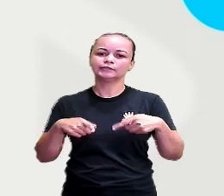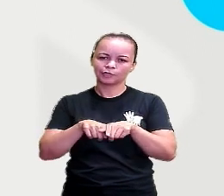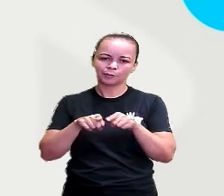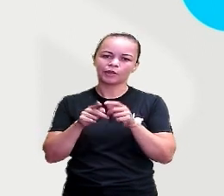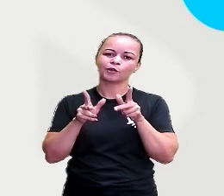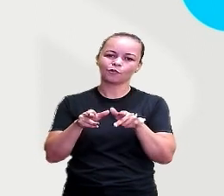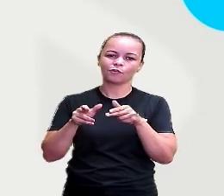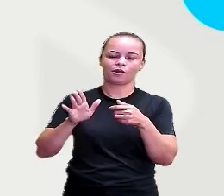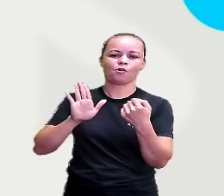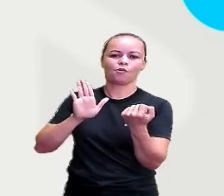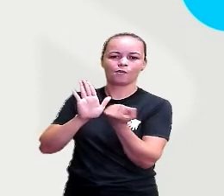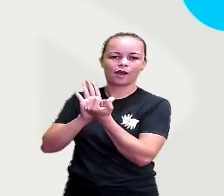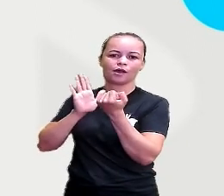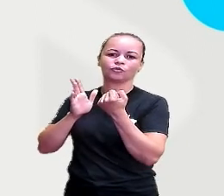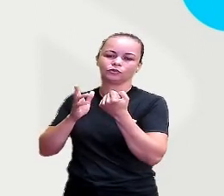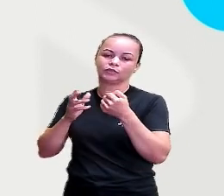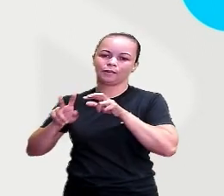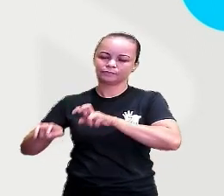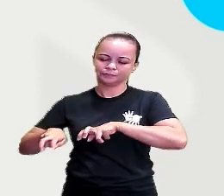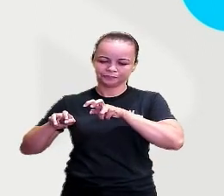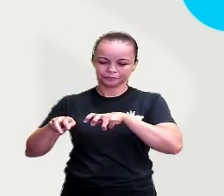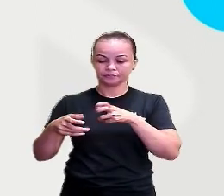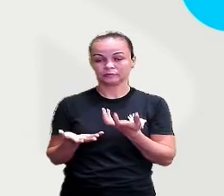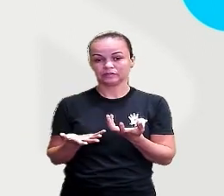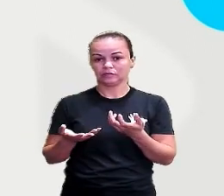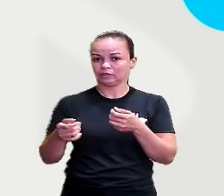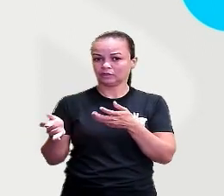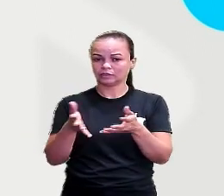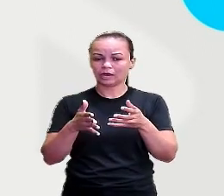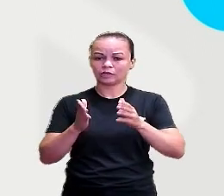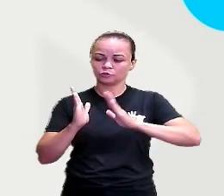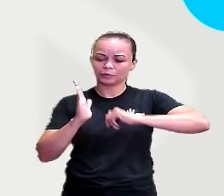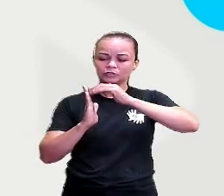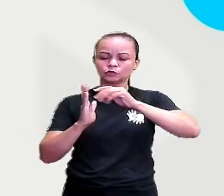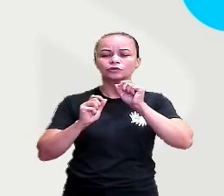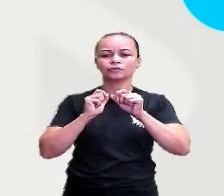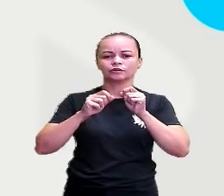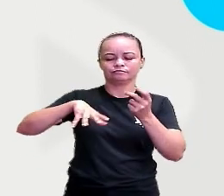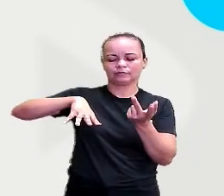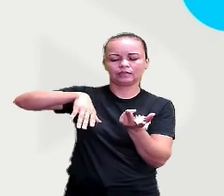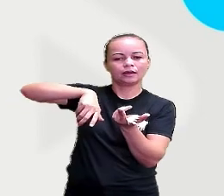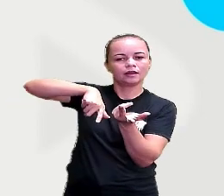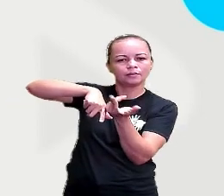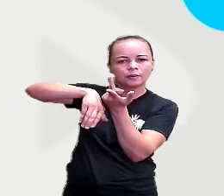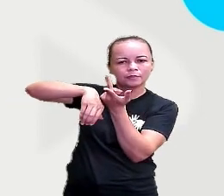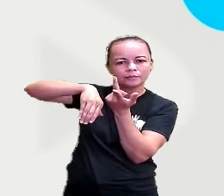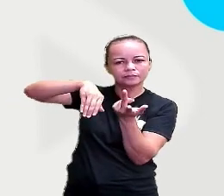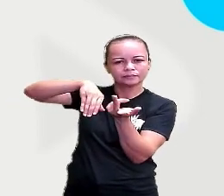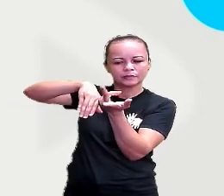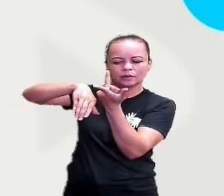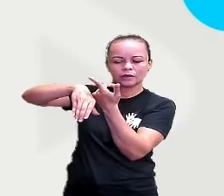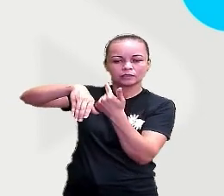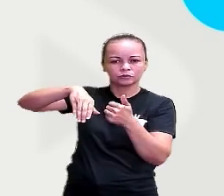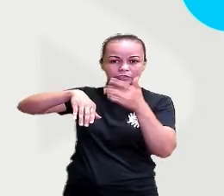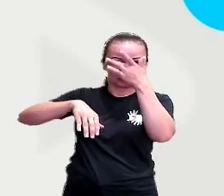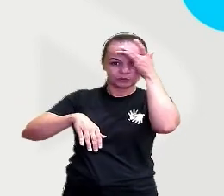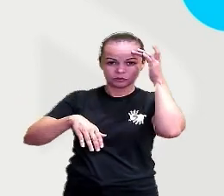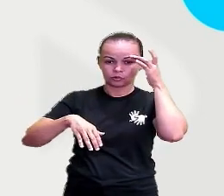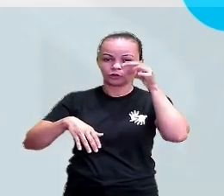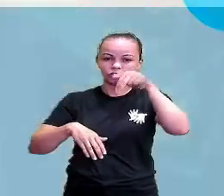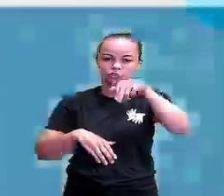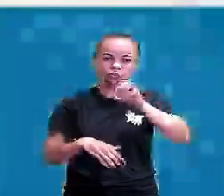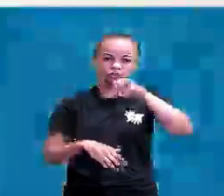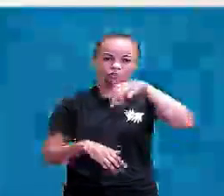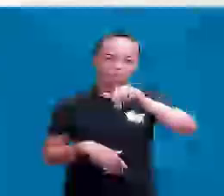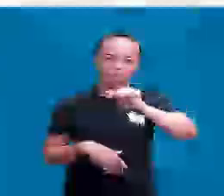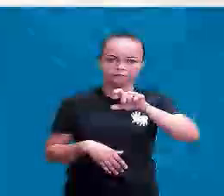pintura, que ficou registrada em cavernas, onde os homens moravam, onde os nômados moravam, que hoje a